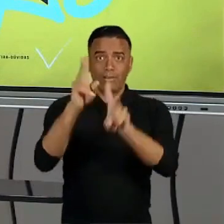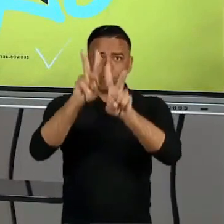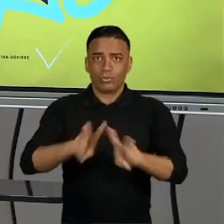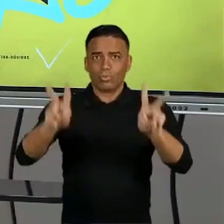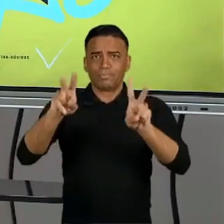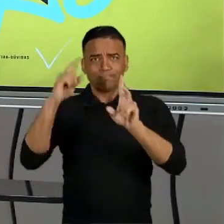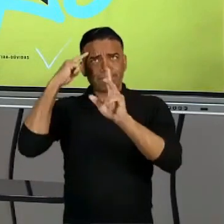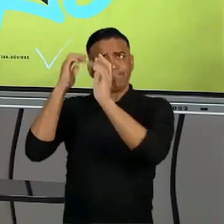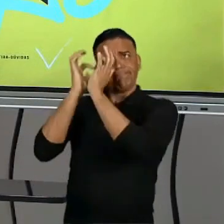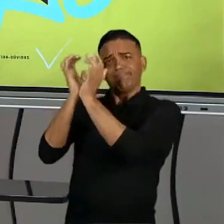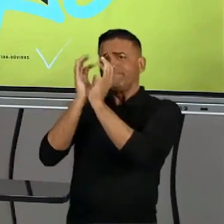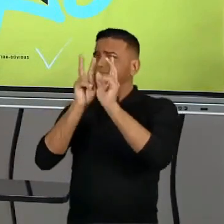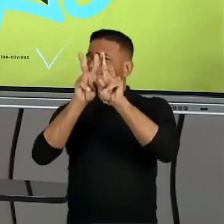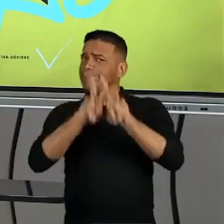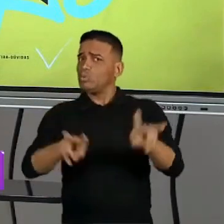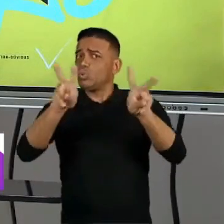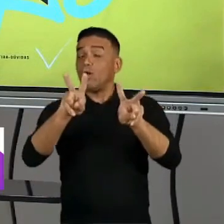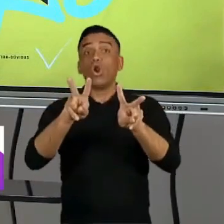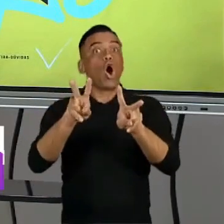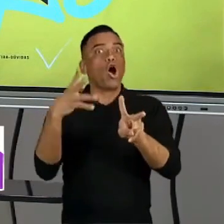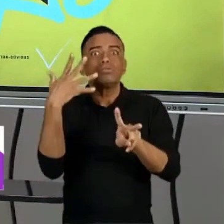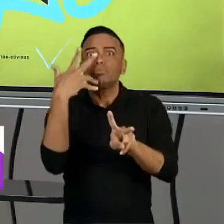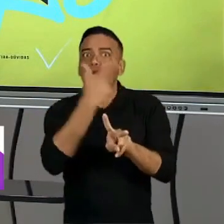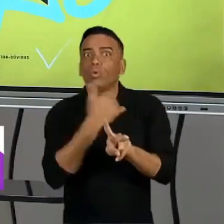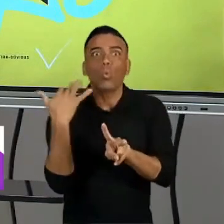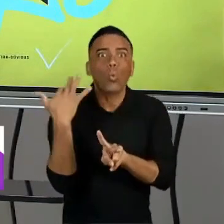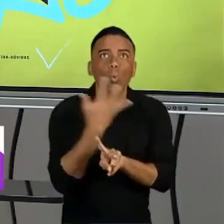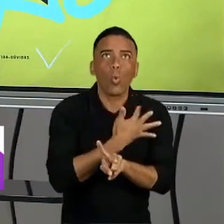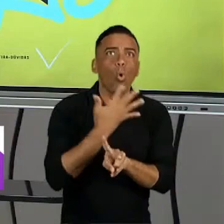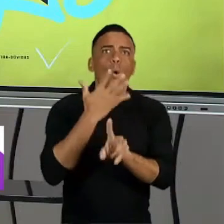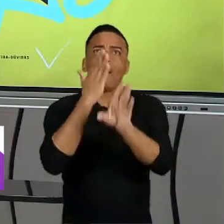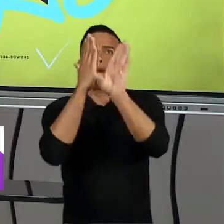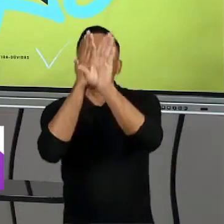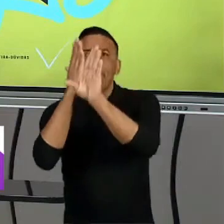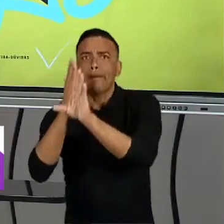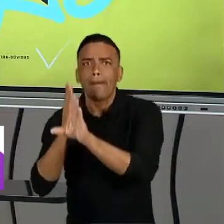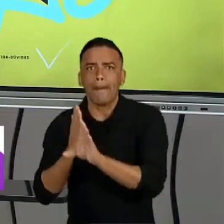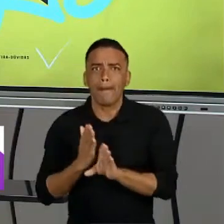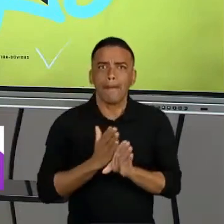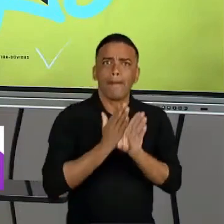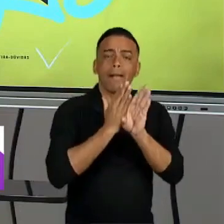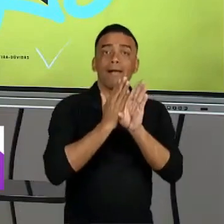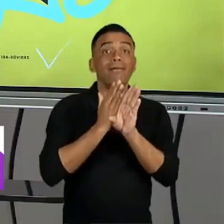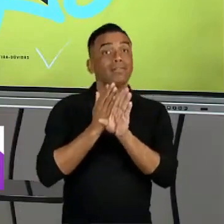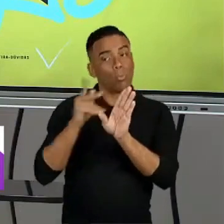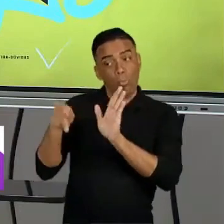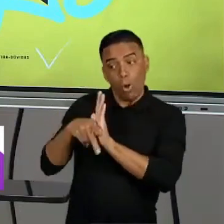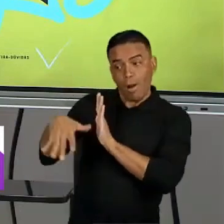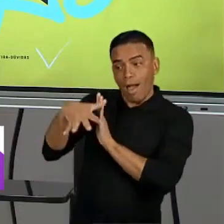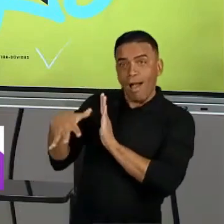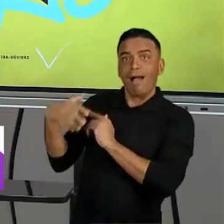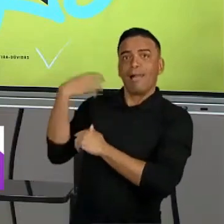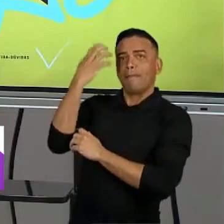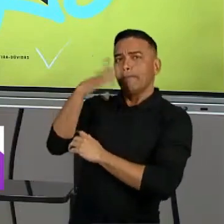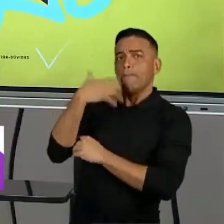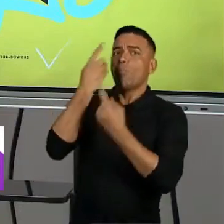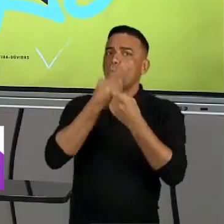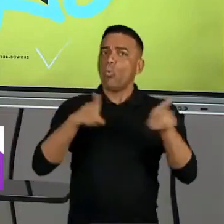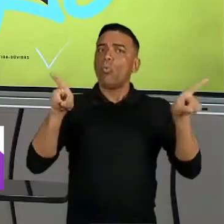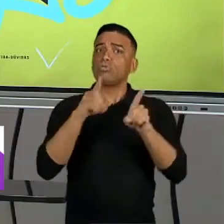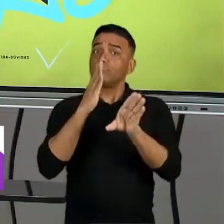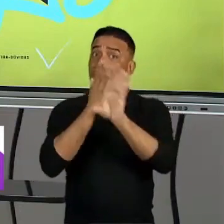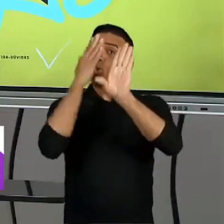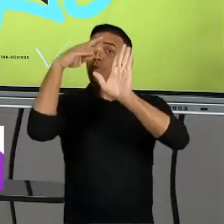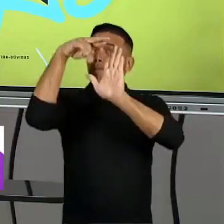acha um padrão e fala assim, nossa, isso é muito bonito. As cores... Ele fica encontrando esses padrões. No caso da música, a mesma coisa. Ele encontra esses